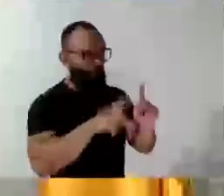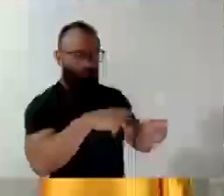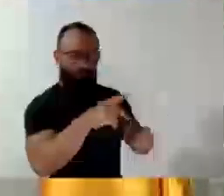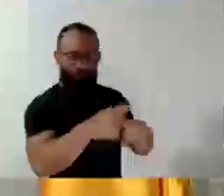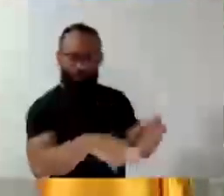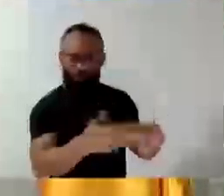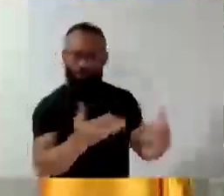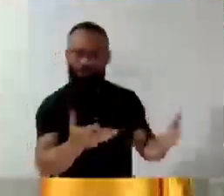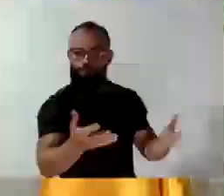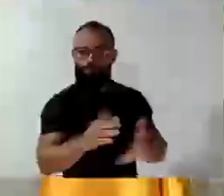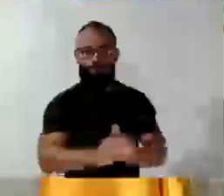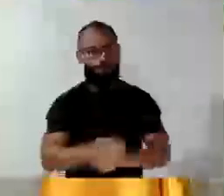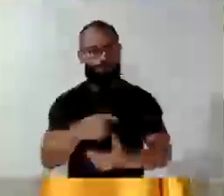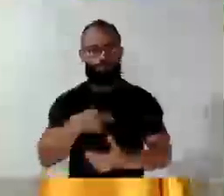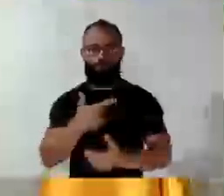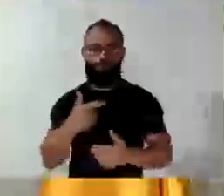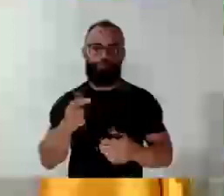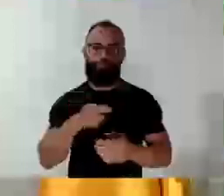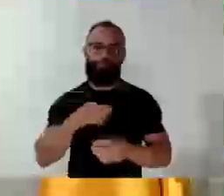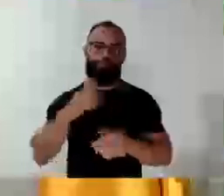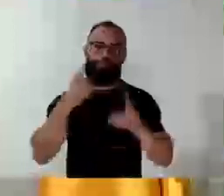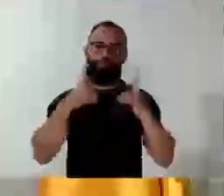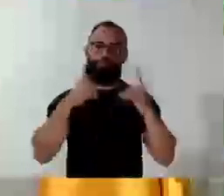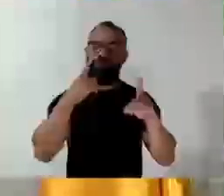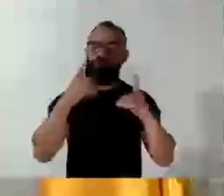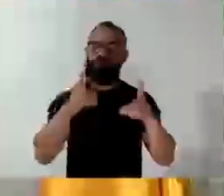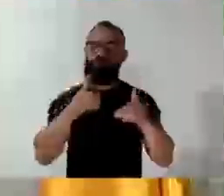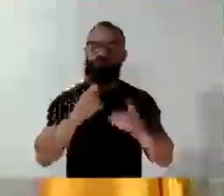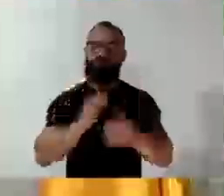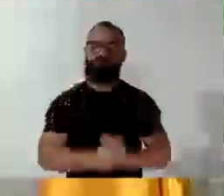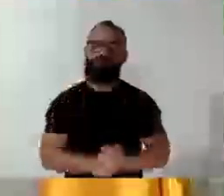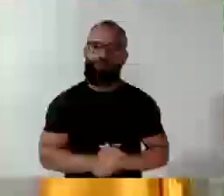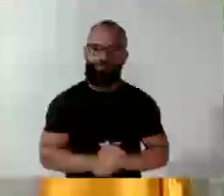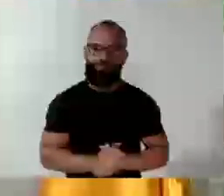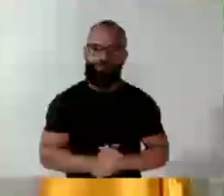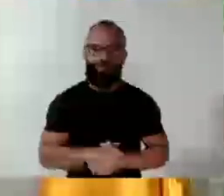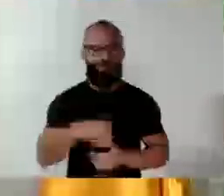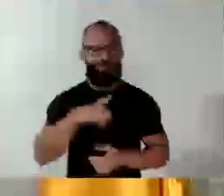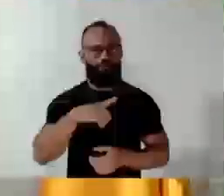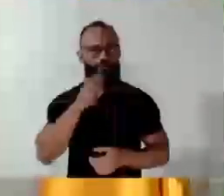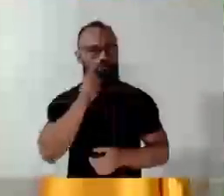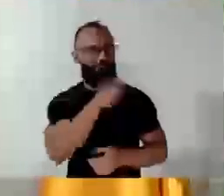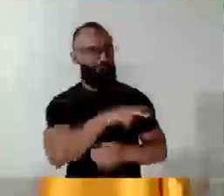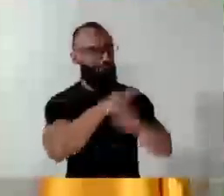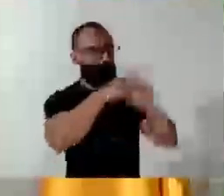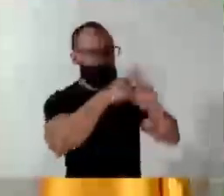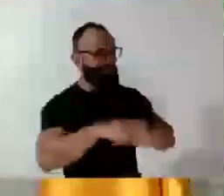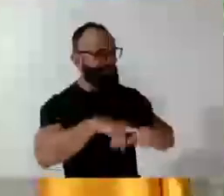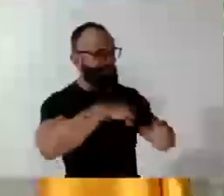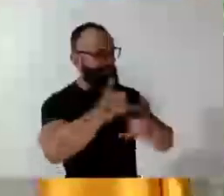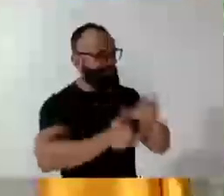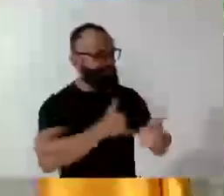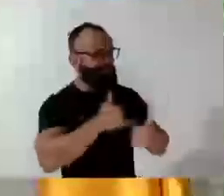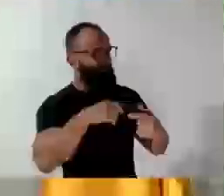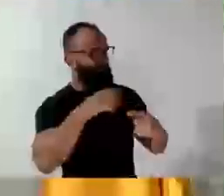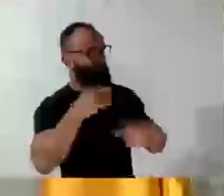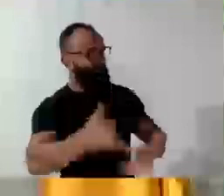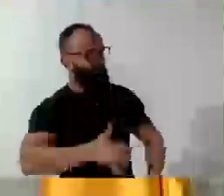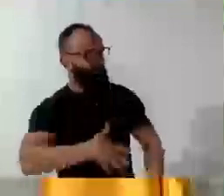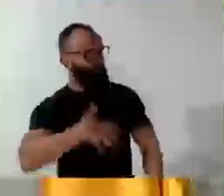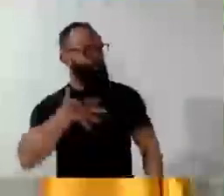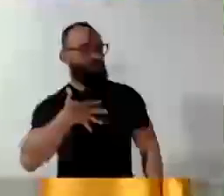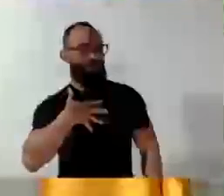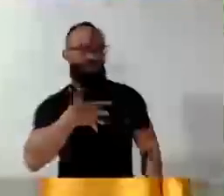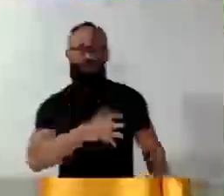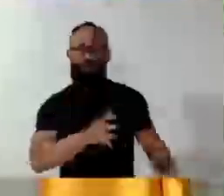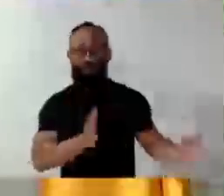eu não tinha dúvida, dia que eu te observei na gincana e que tive o prazer e a honra de ter trazido você para